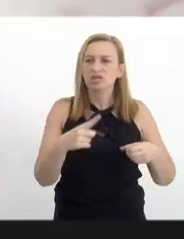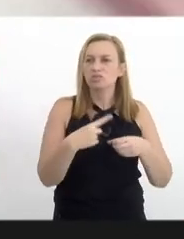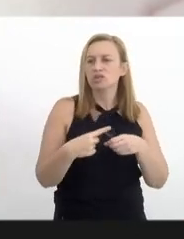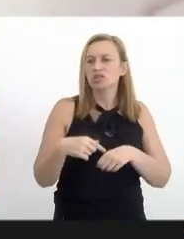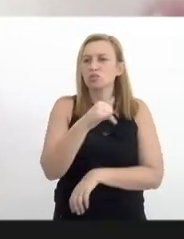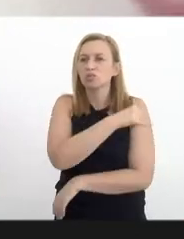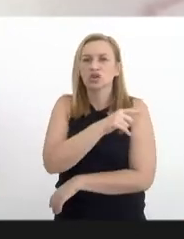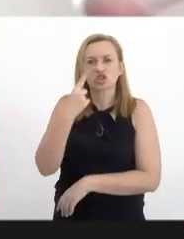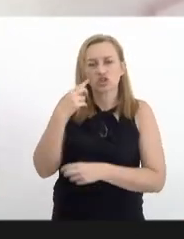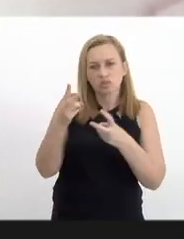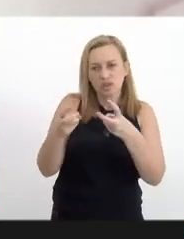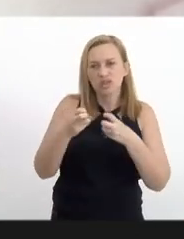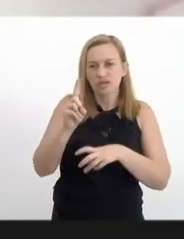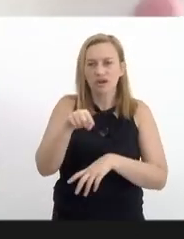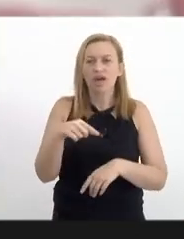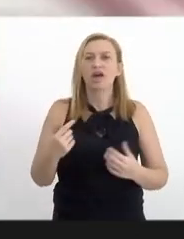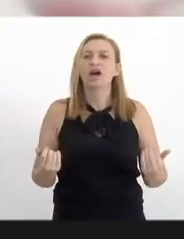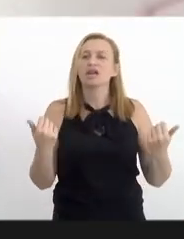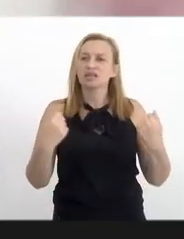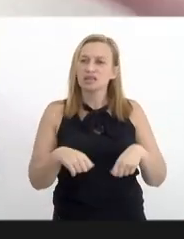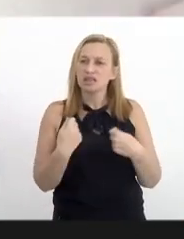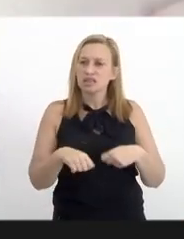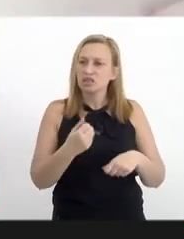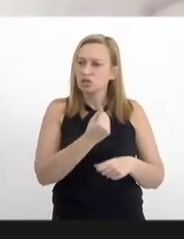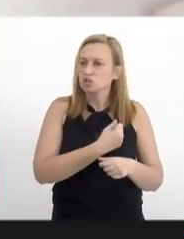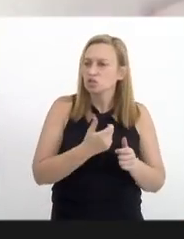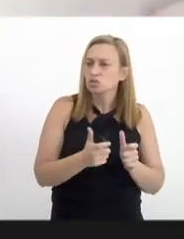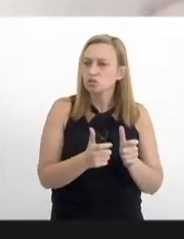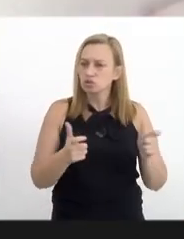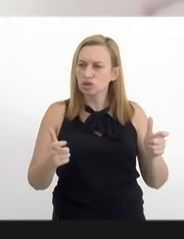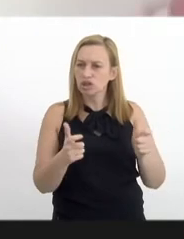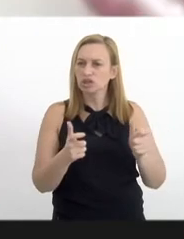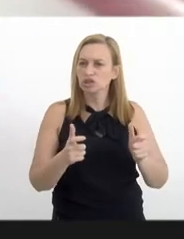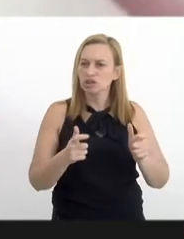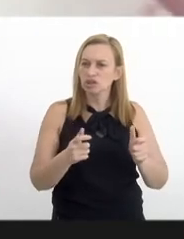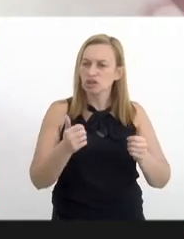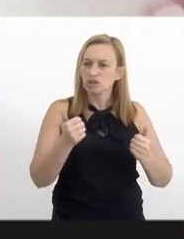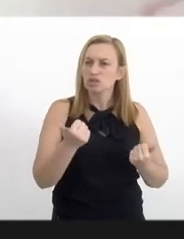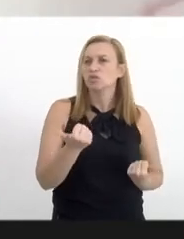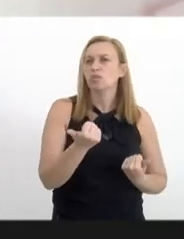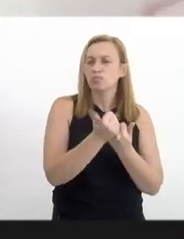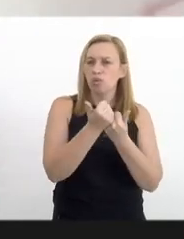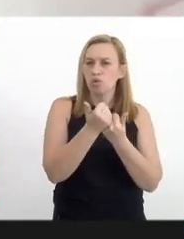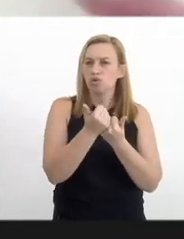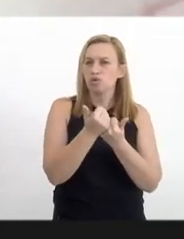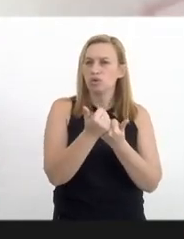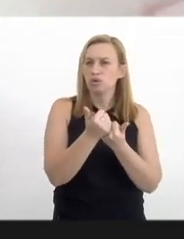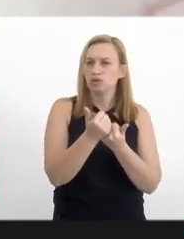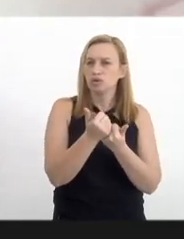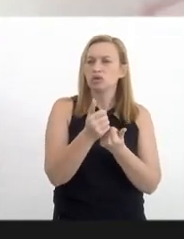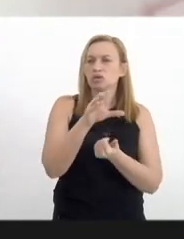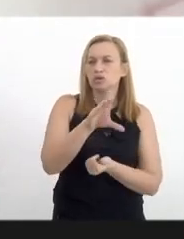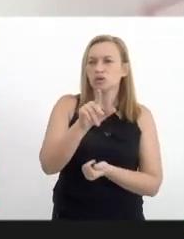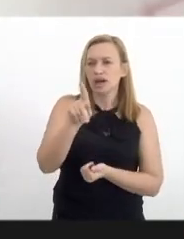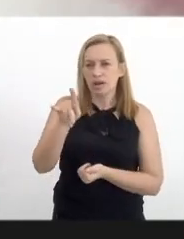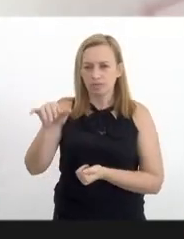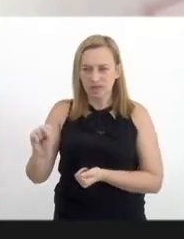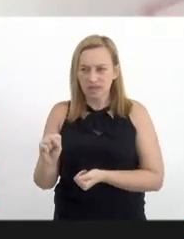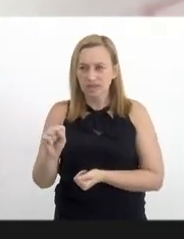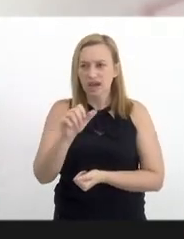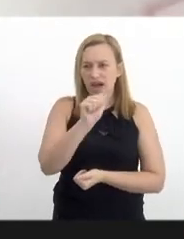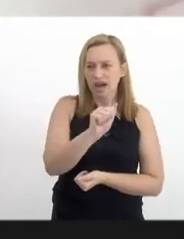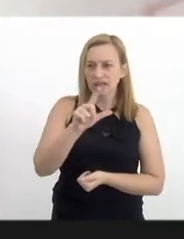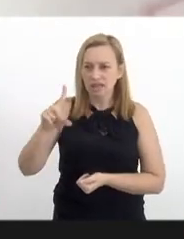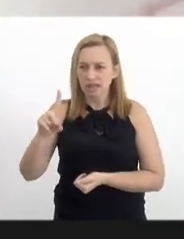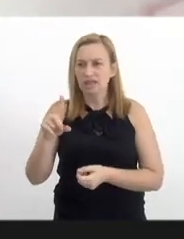verifica é a necessidade de um aumento da cobertura dos CAPS, AD, e